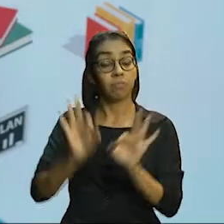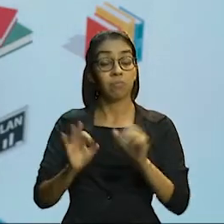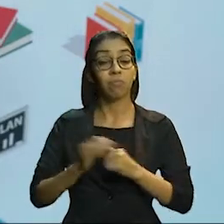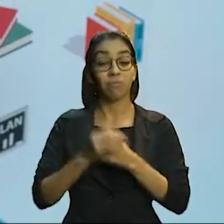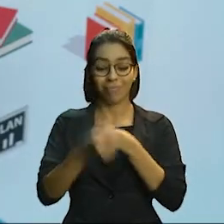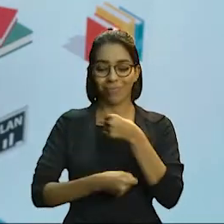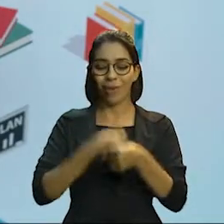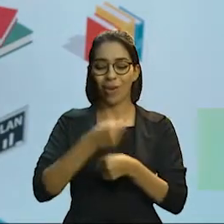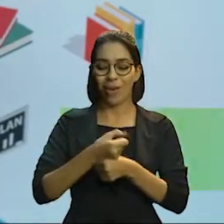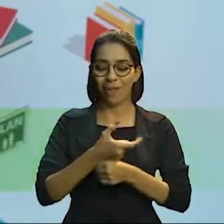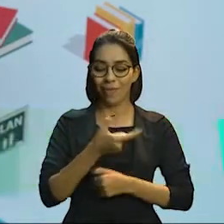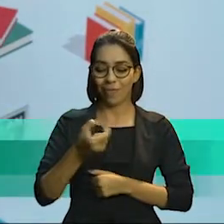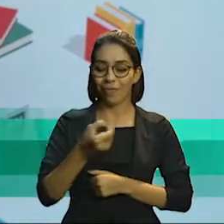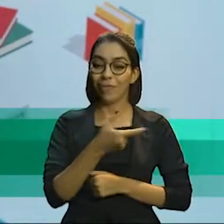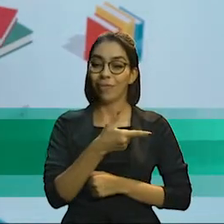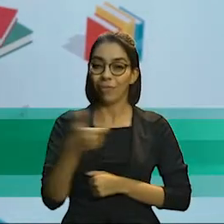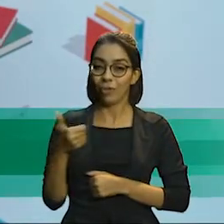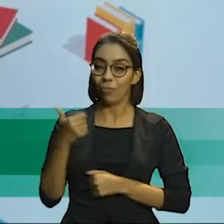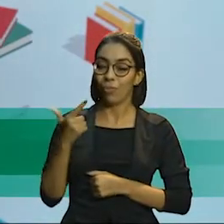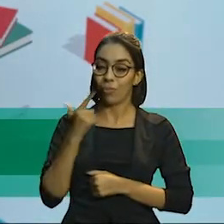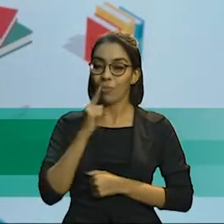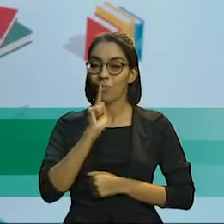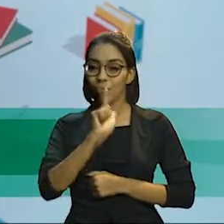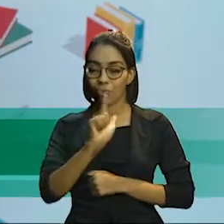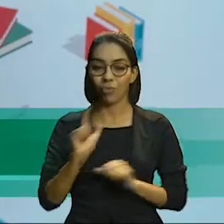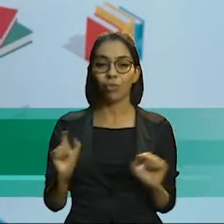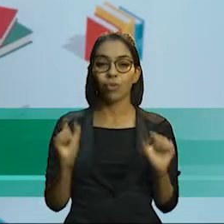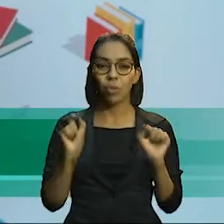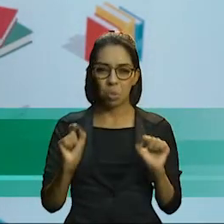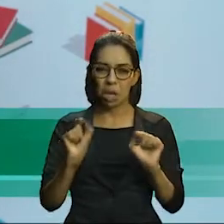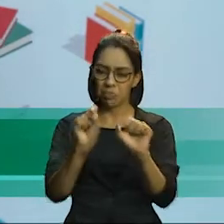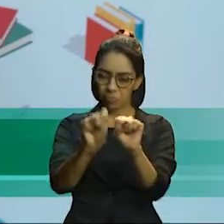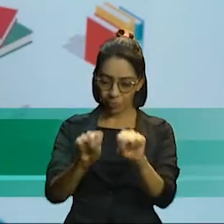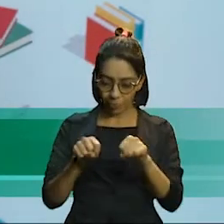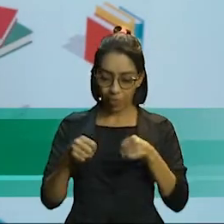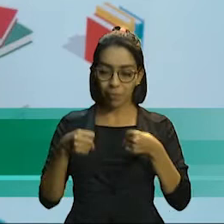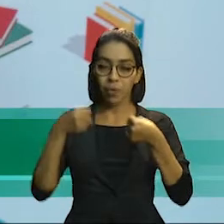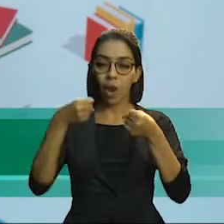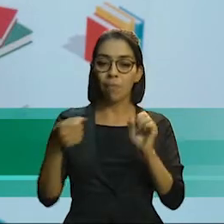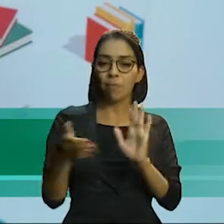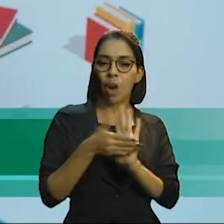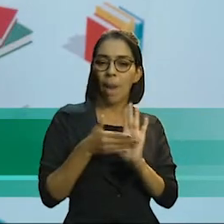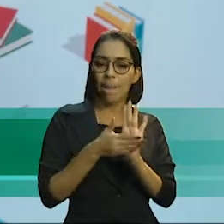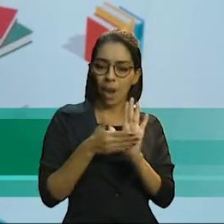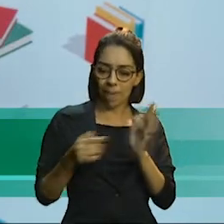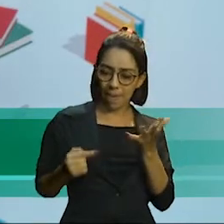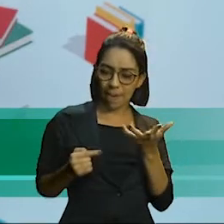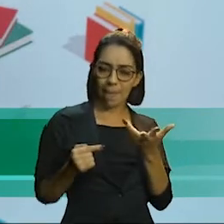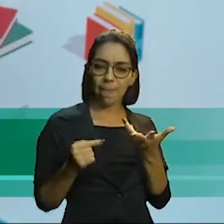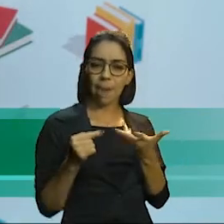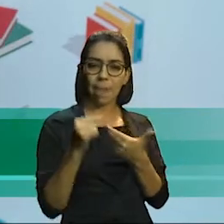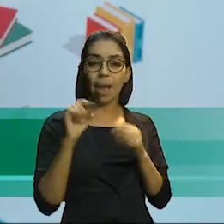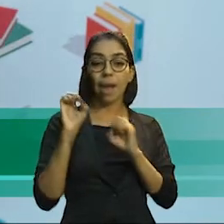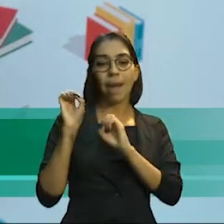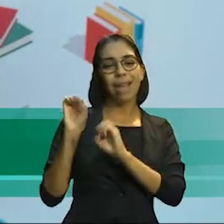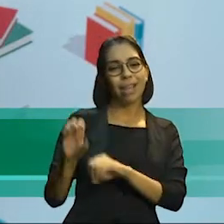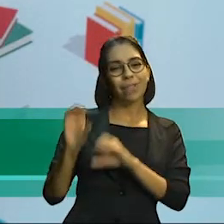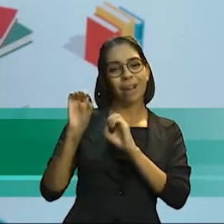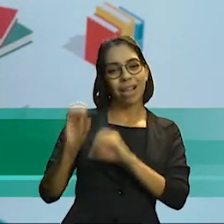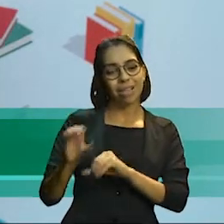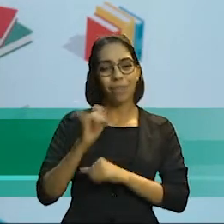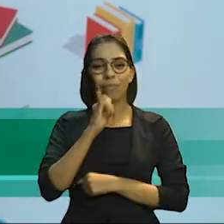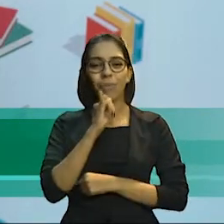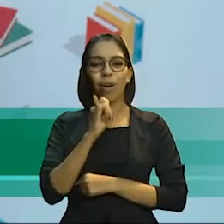2021, conseguiu unir esforços e avançar bastante. Na educação, por exemplo,